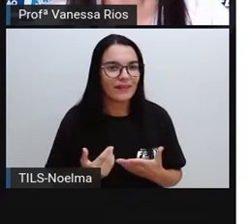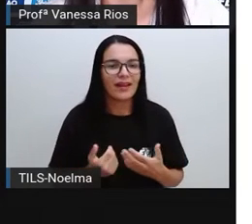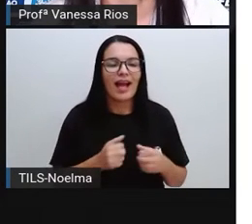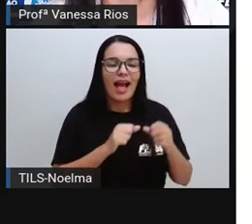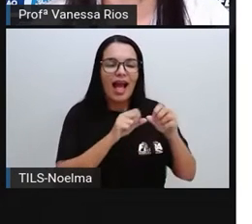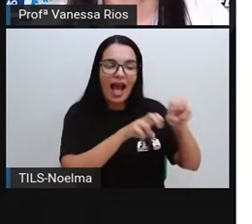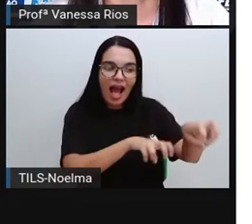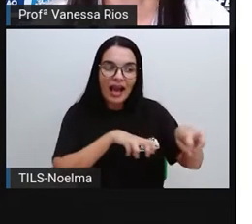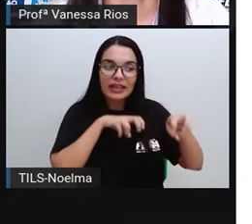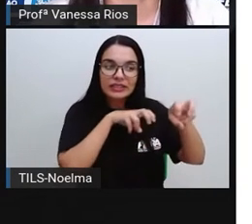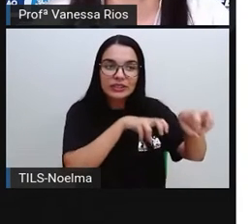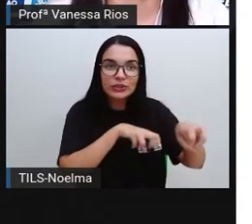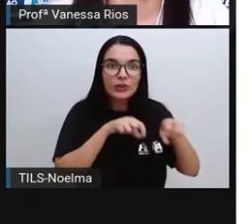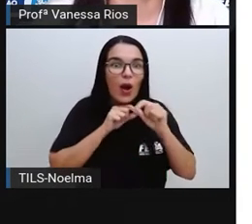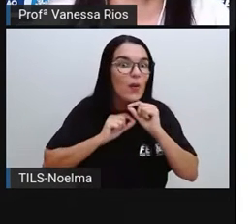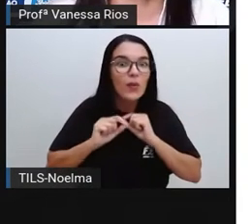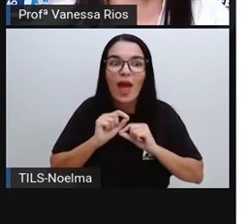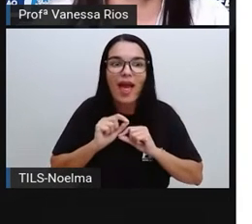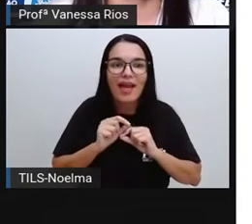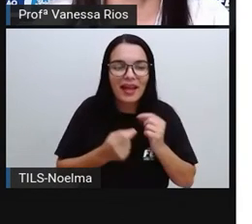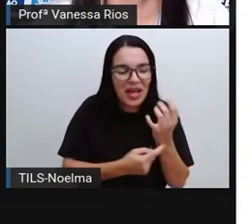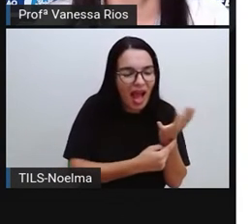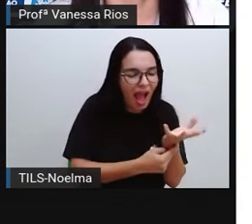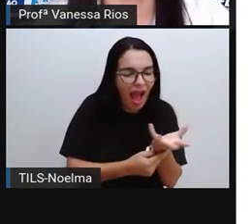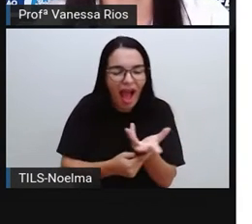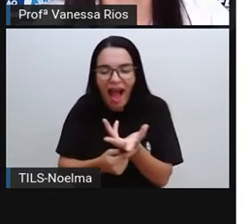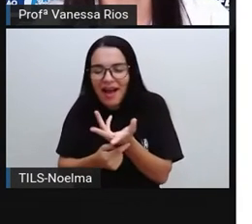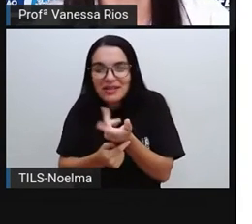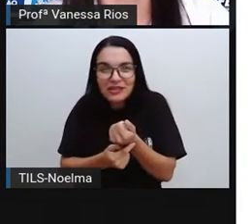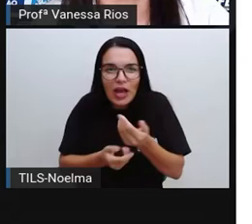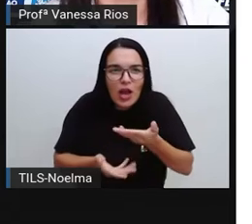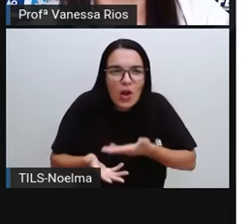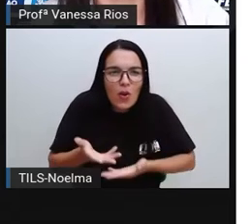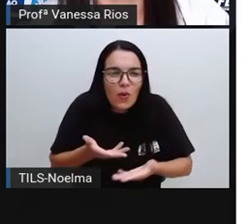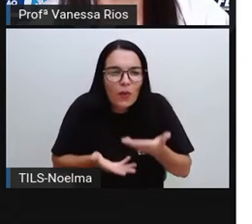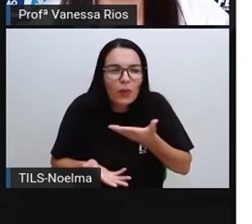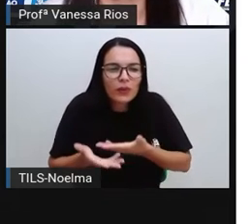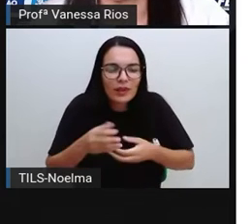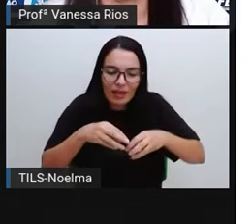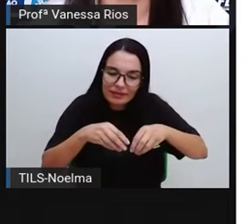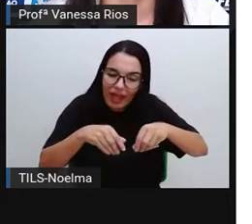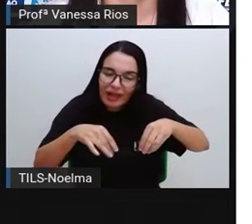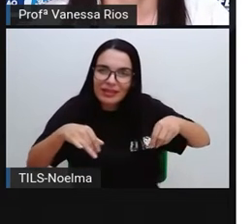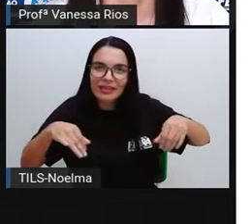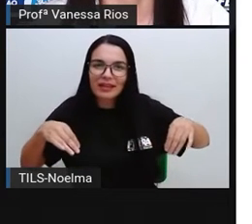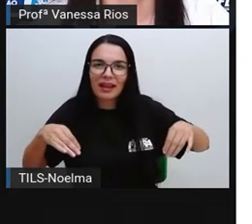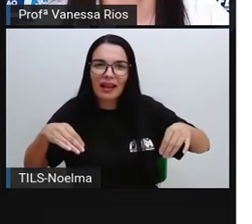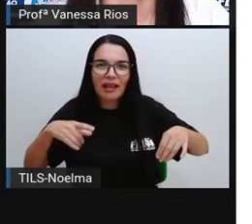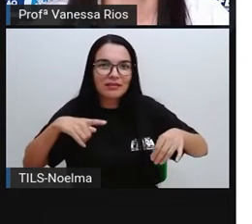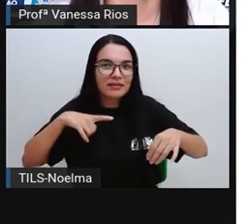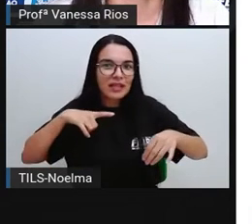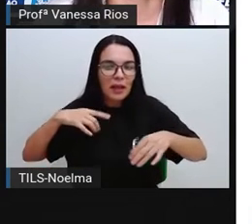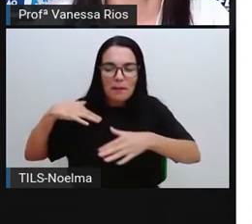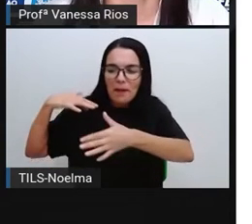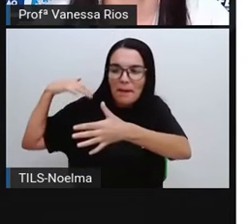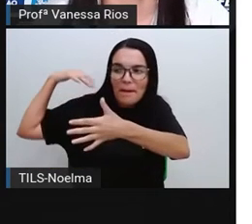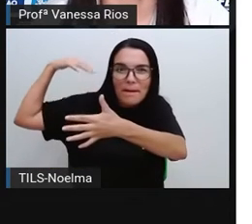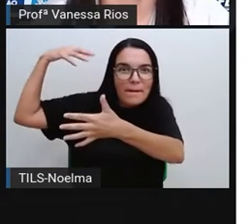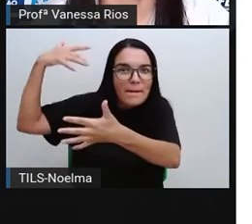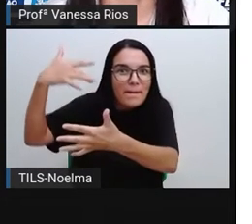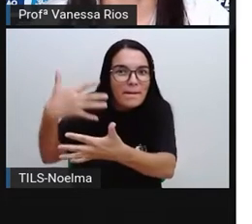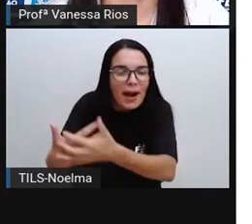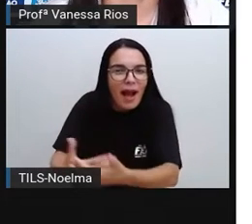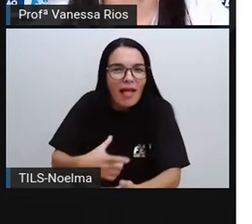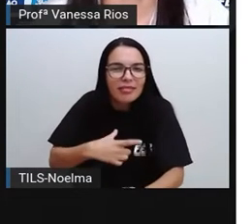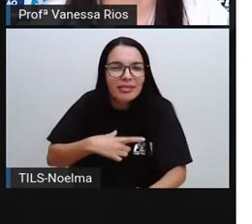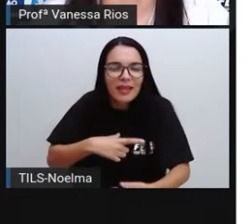Agricultura é a arte de cultivar a terra. Por meio dessa atividade milenar, obtém-se alimentos e matéria